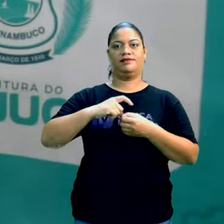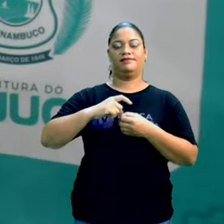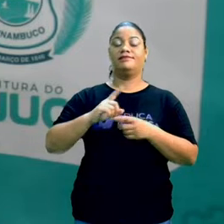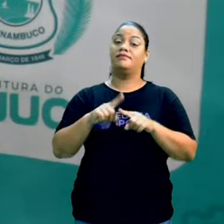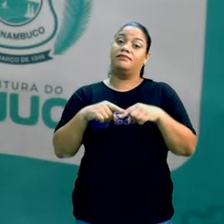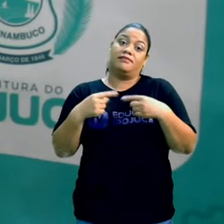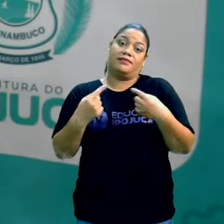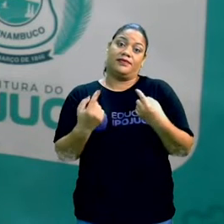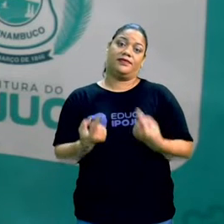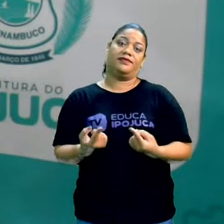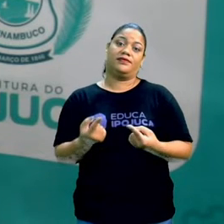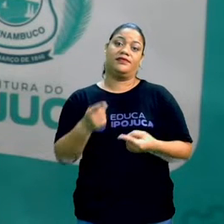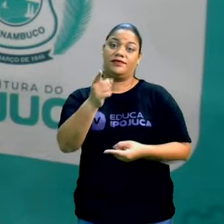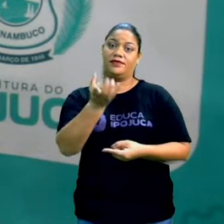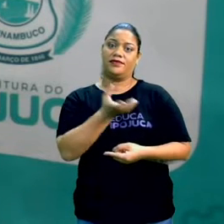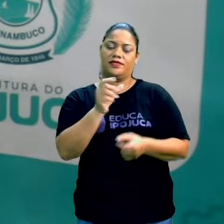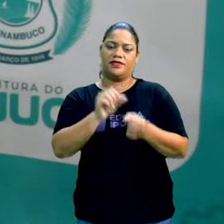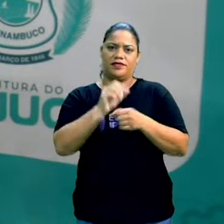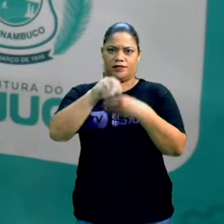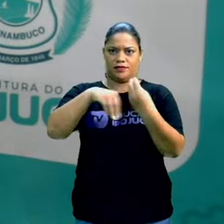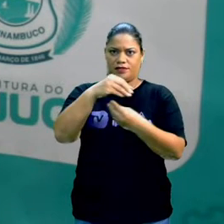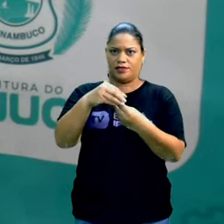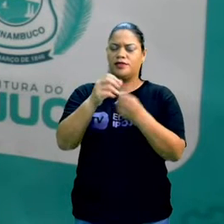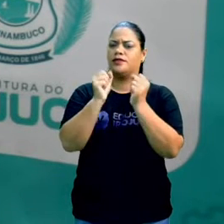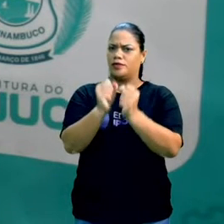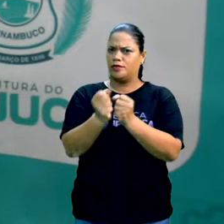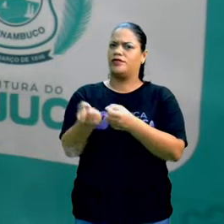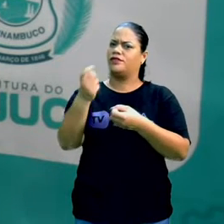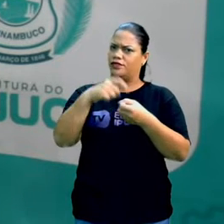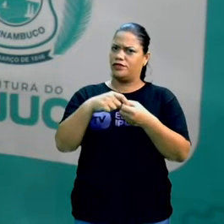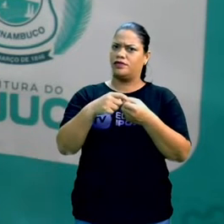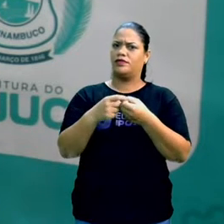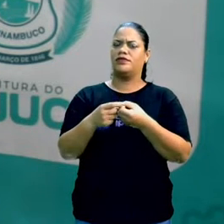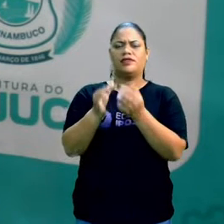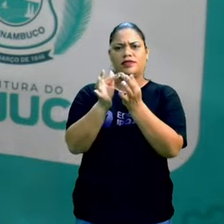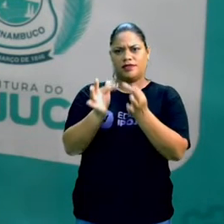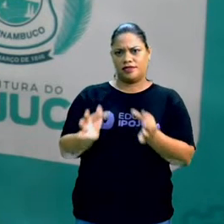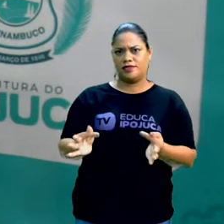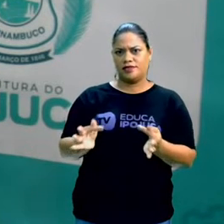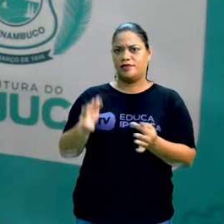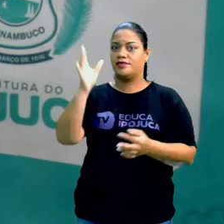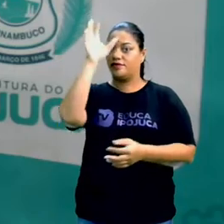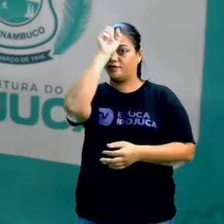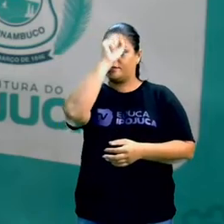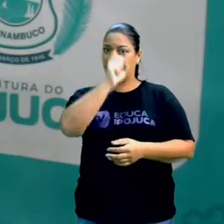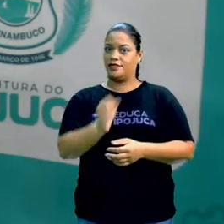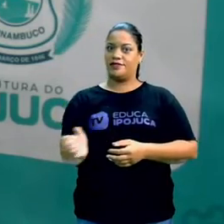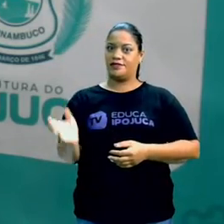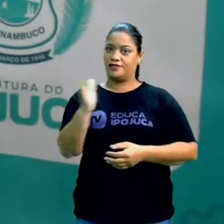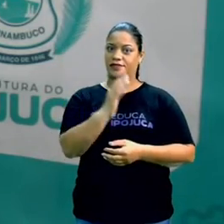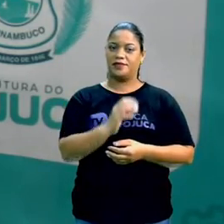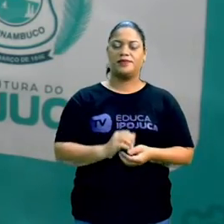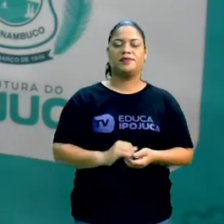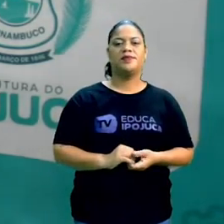depois você quiser fazer uma mistura que vai poder voltar atrás, é bem simples a gente aprender. Vamos lá?